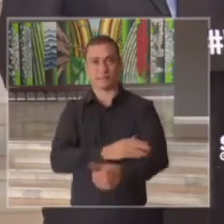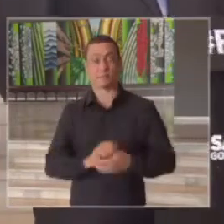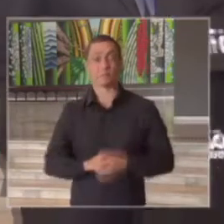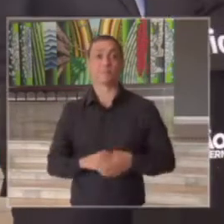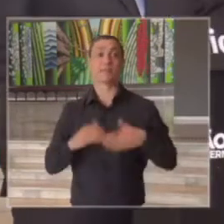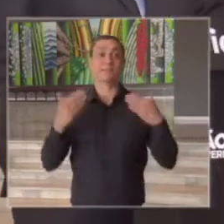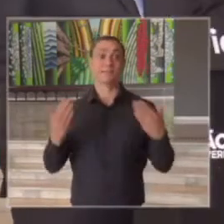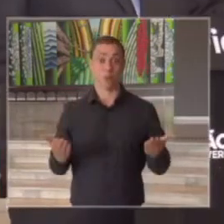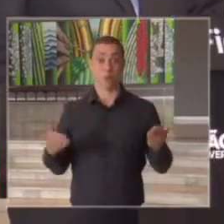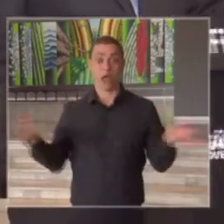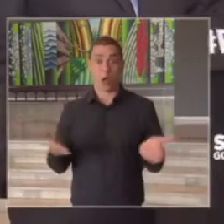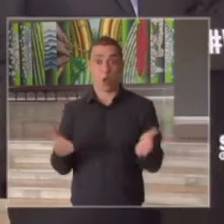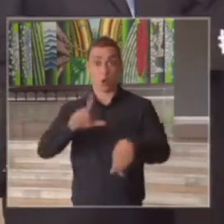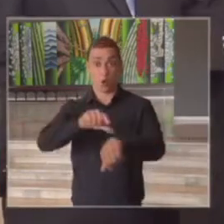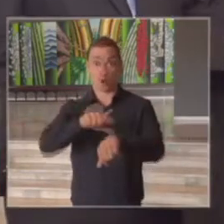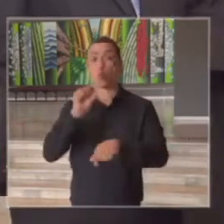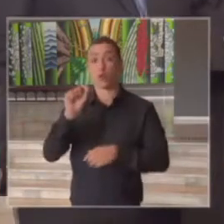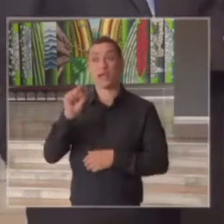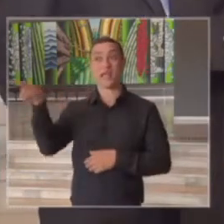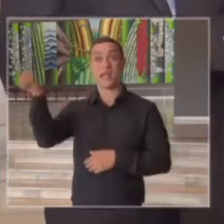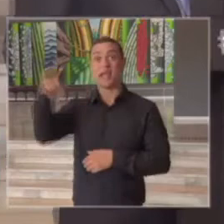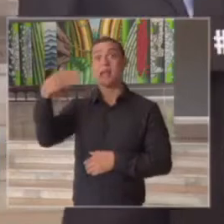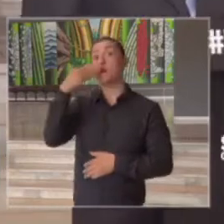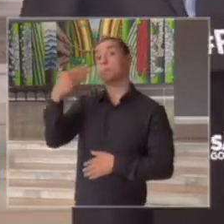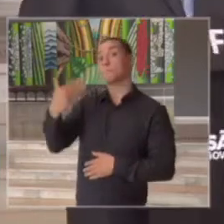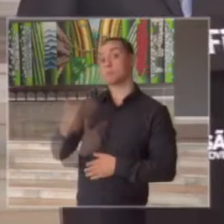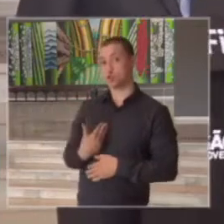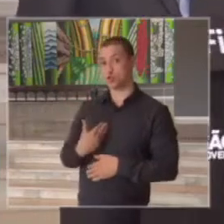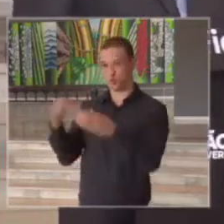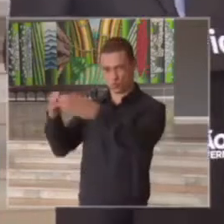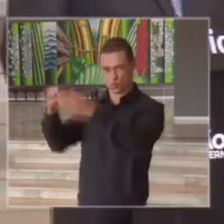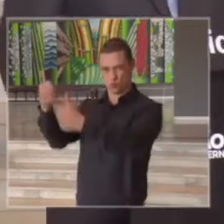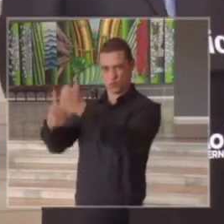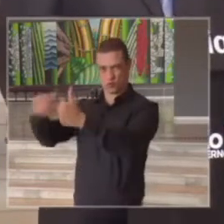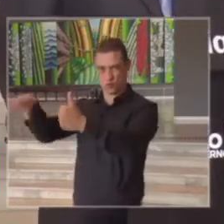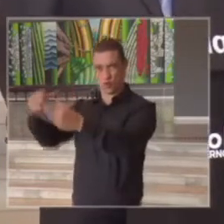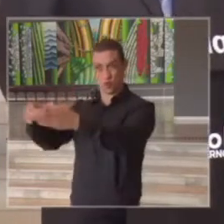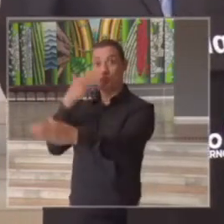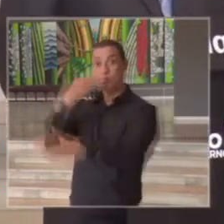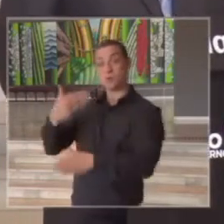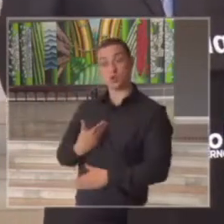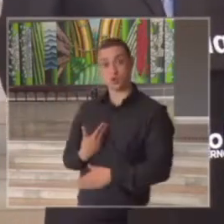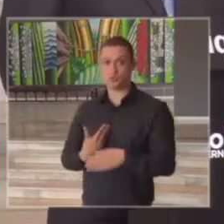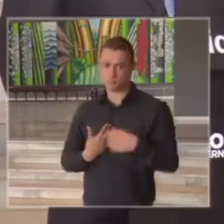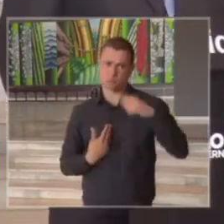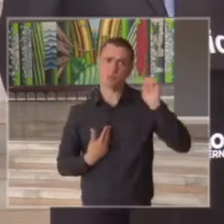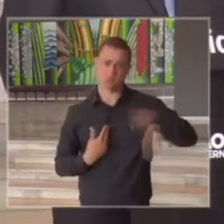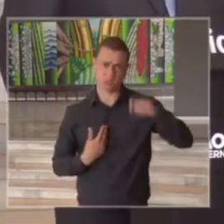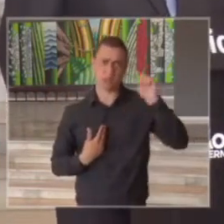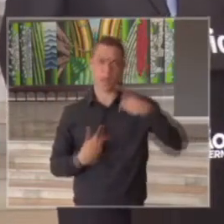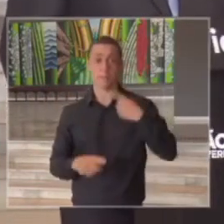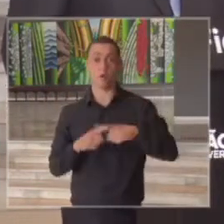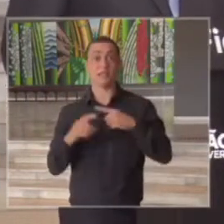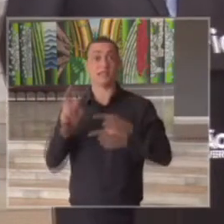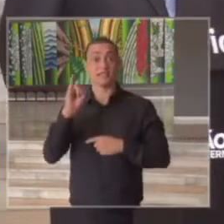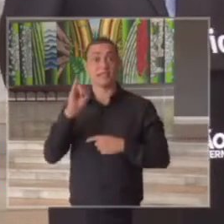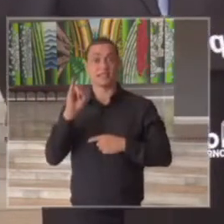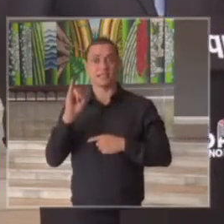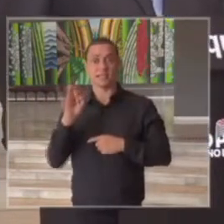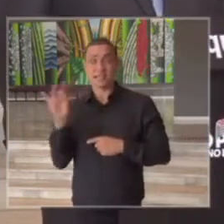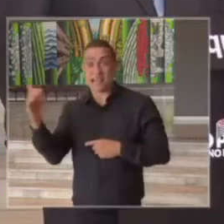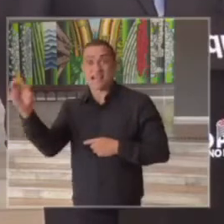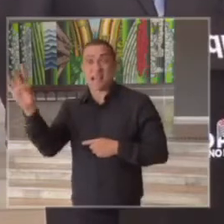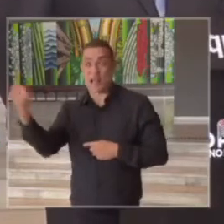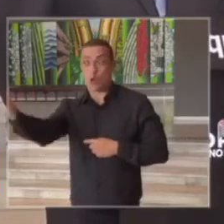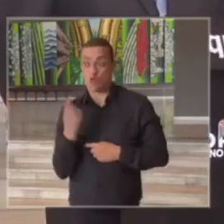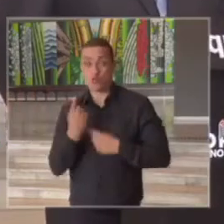nesse momento o que eles solicitaram e obviamente pode ser feito porque é feito de uma maneira isolada de uma